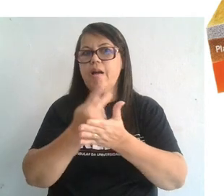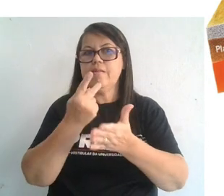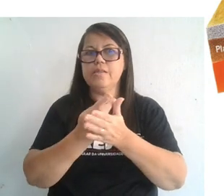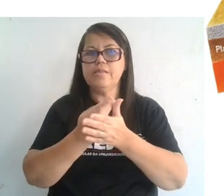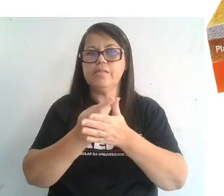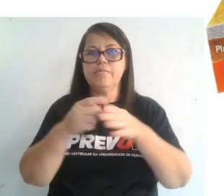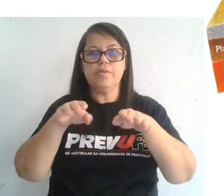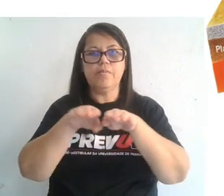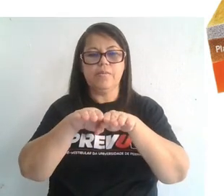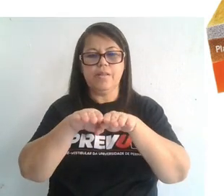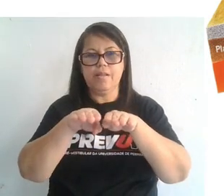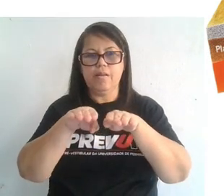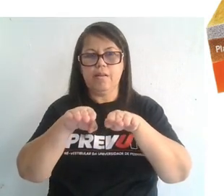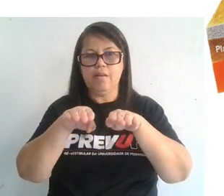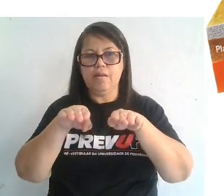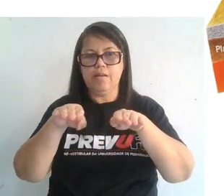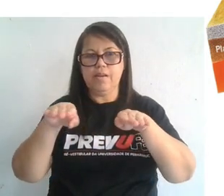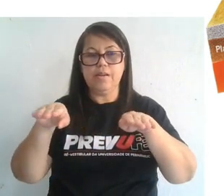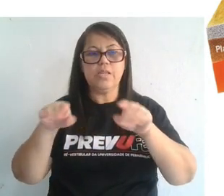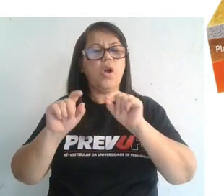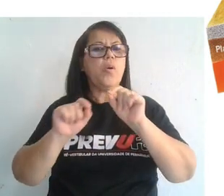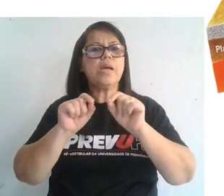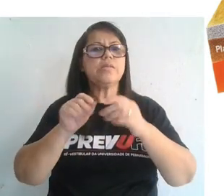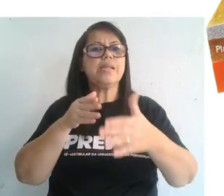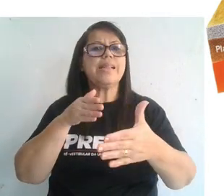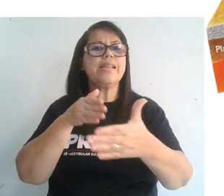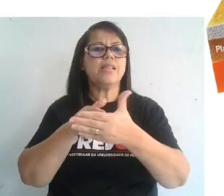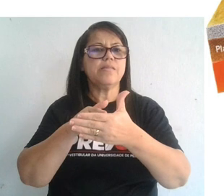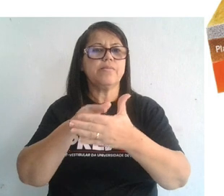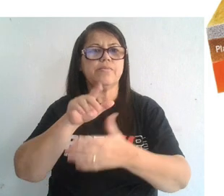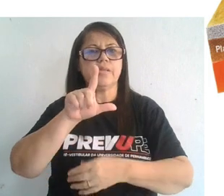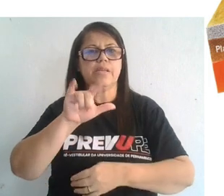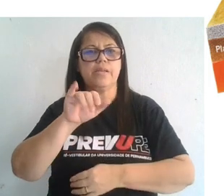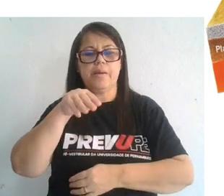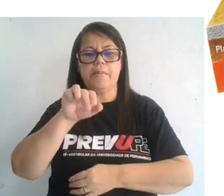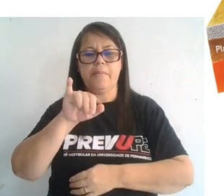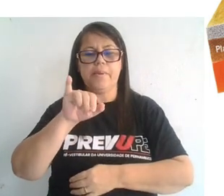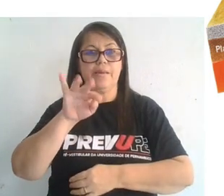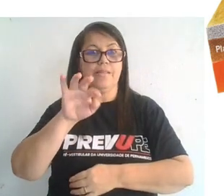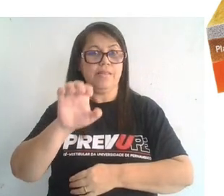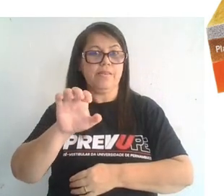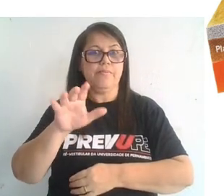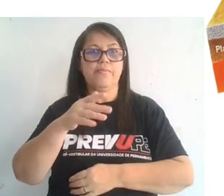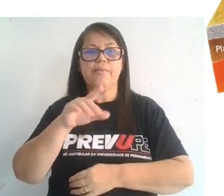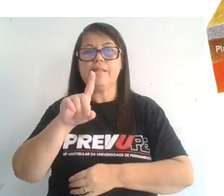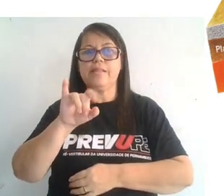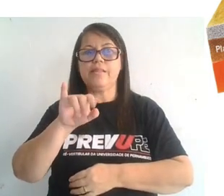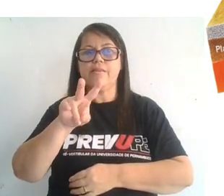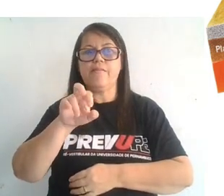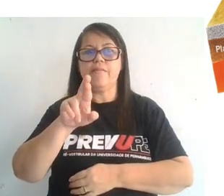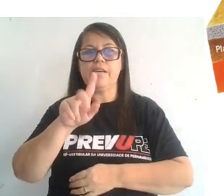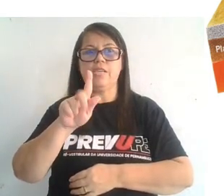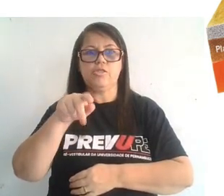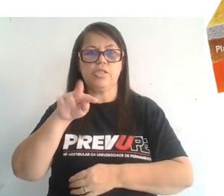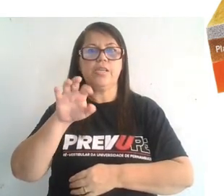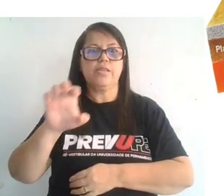chamado de limites divergentes. Ou seja, essas placas estão se afastando, porque eu tenho